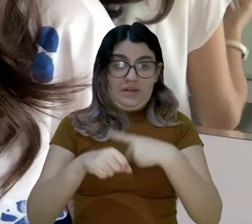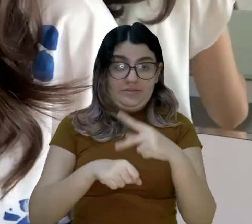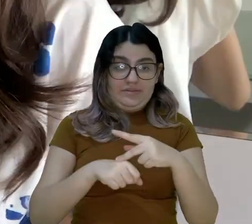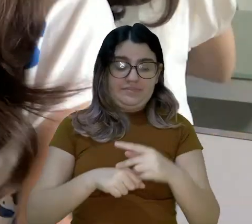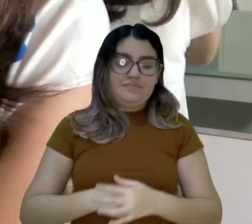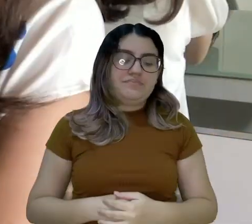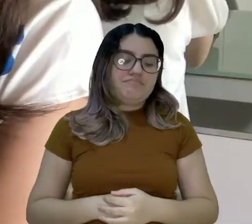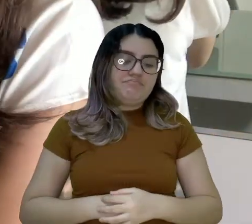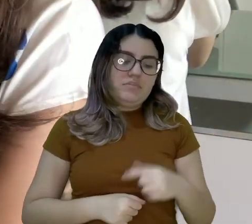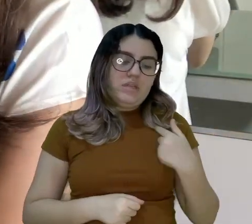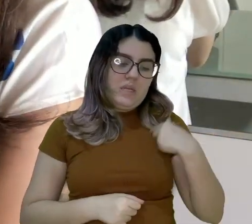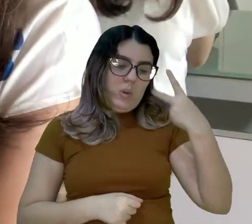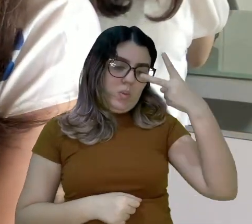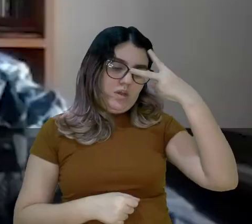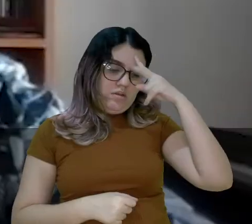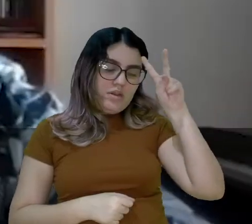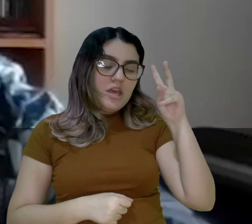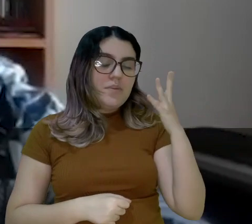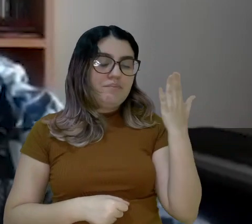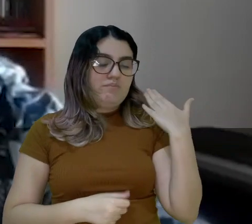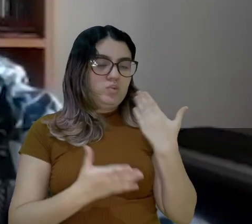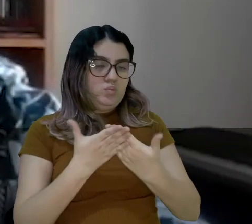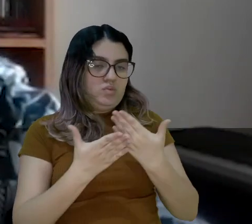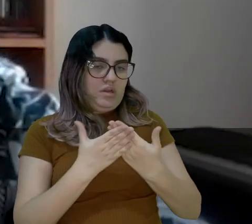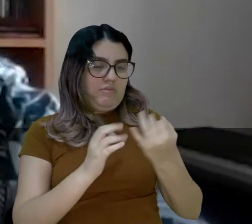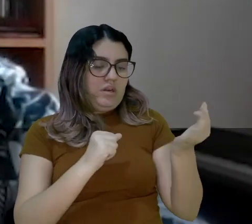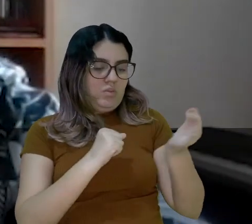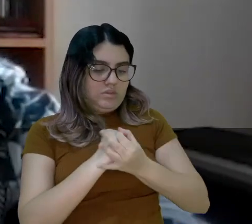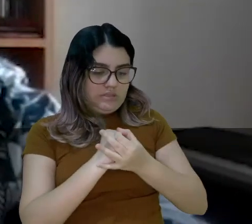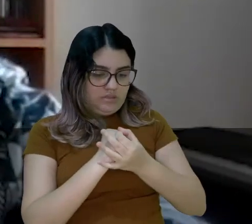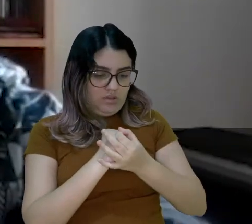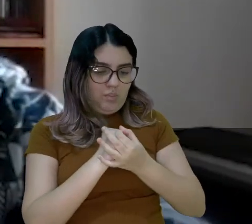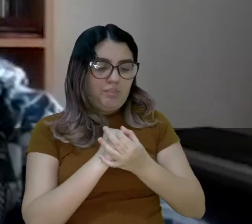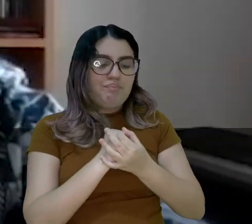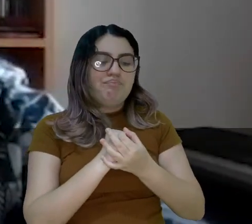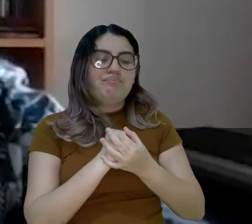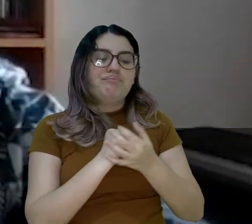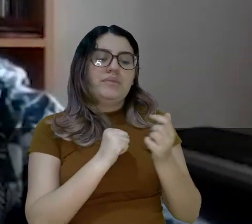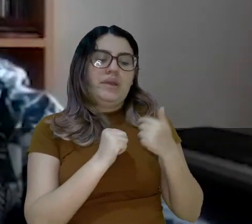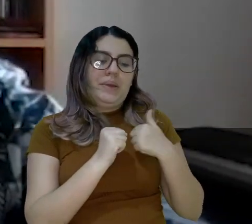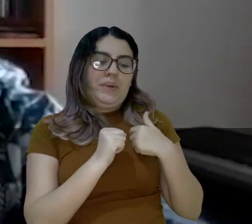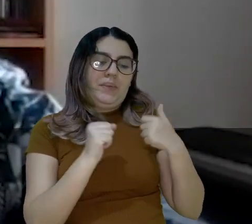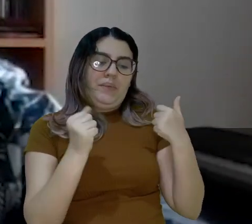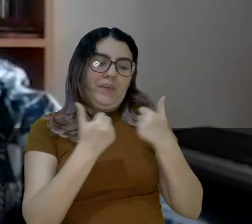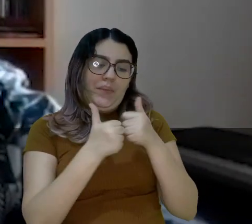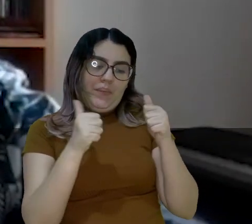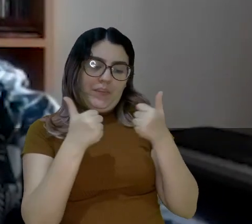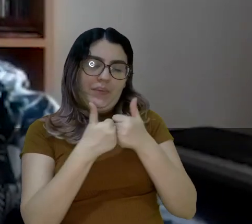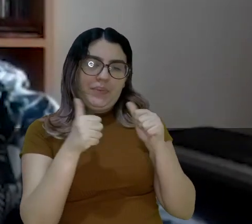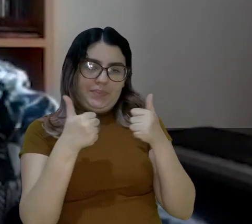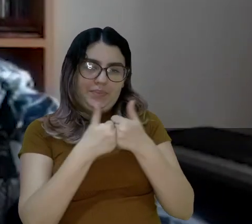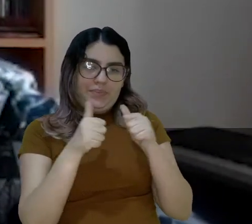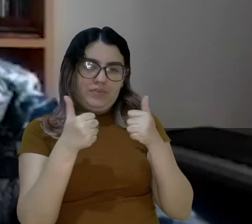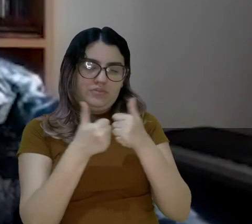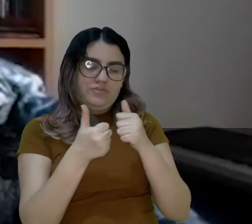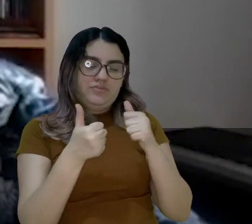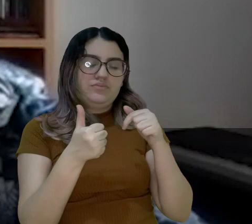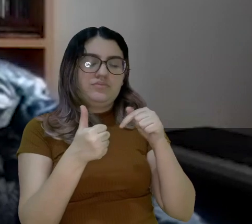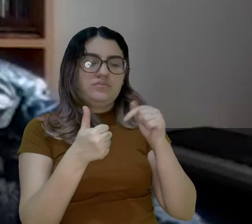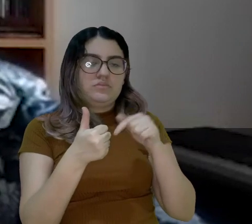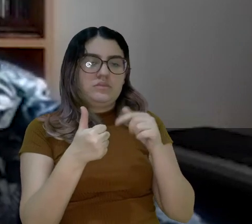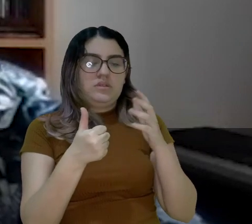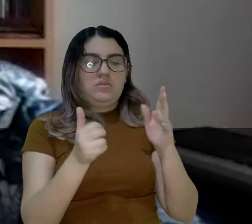é tão grave no seu país? Eu me lembro de que, quando eu estudava na graduação, eu ia